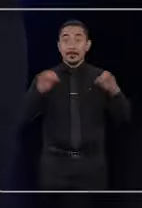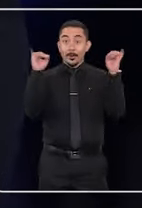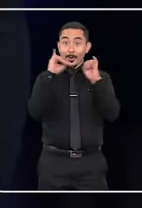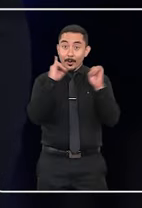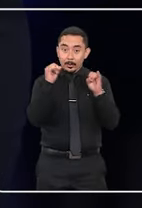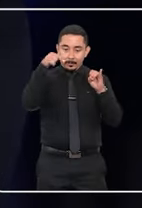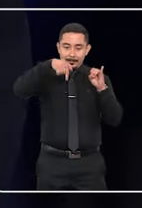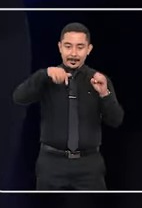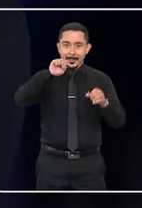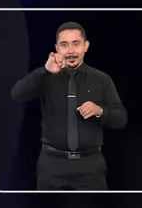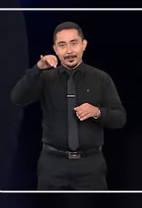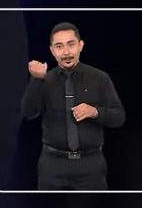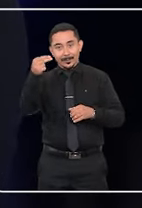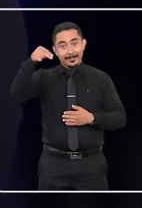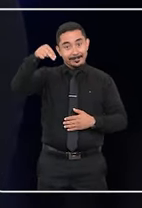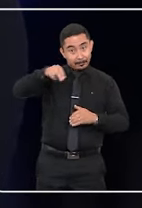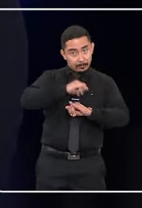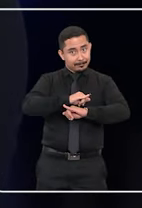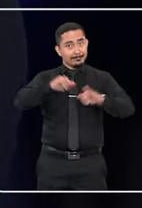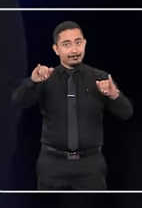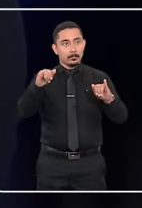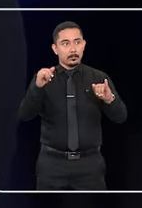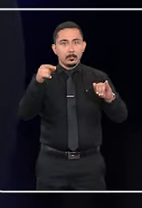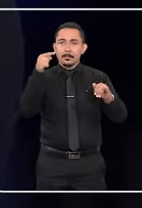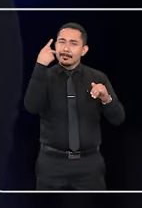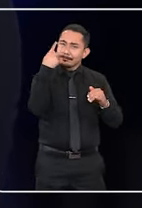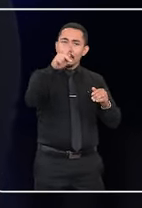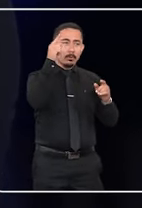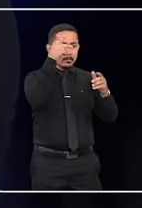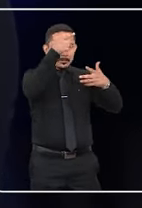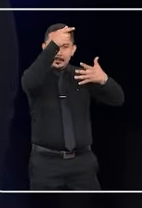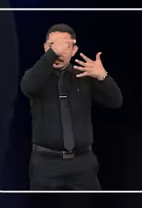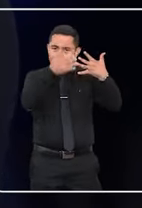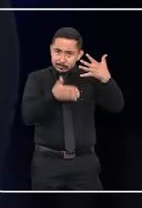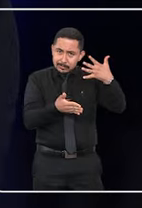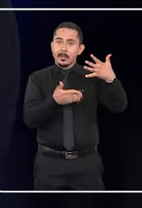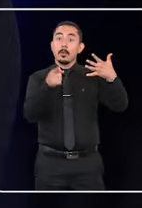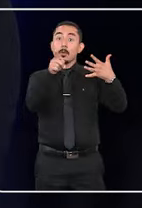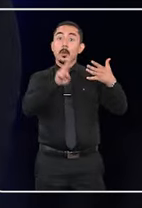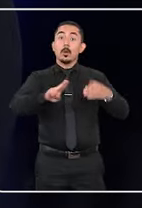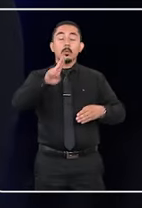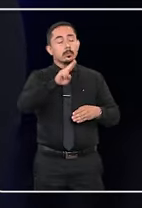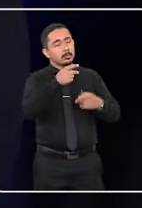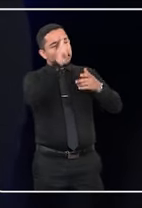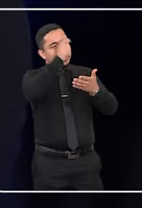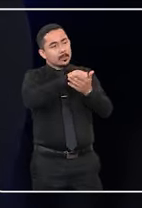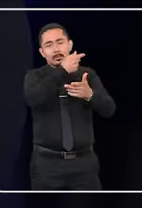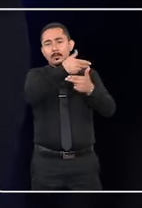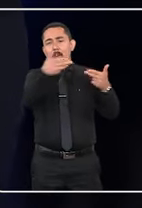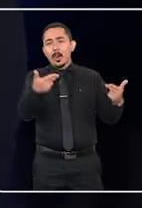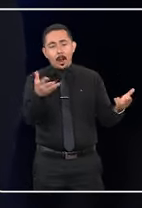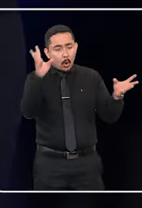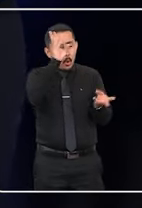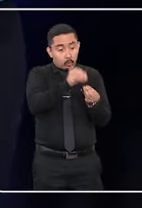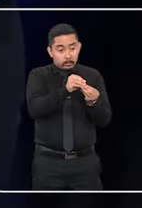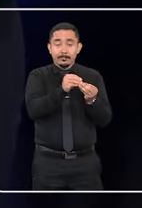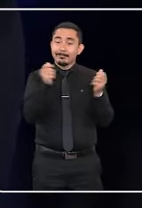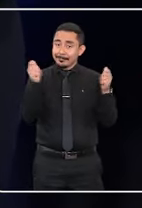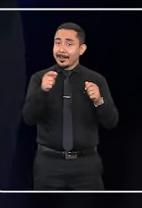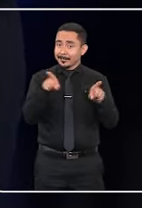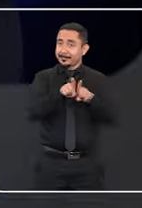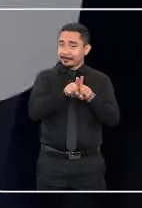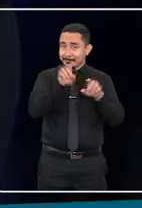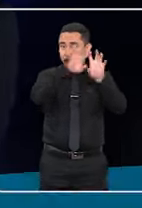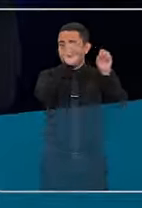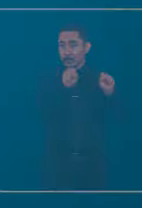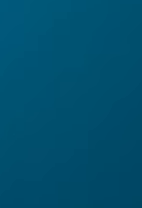Olá, esse é o STJ Notícias, o seu programa semanal com resumo das recentes decisões e atividades